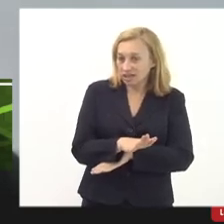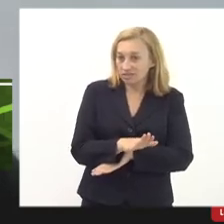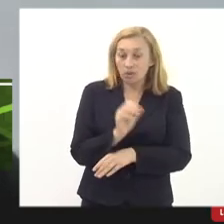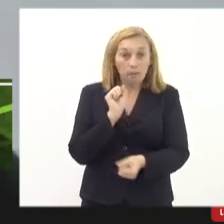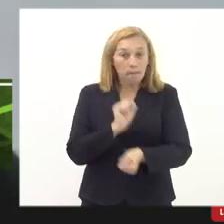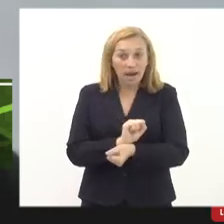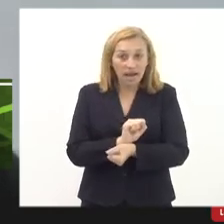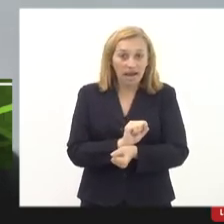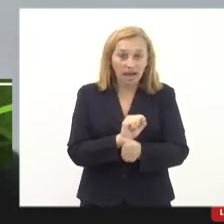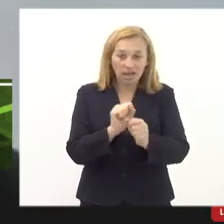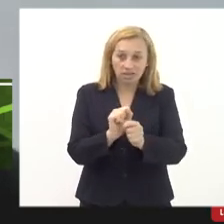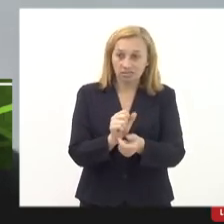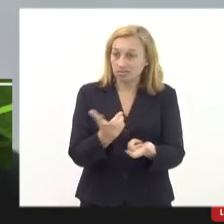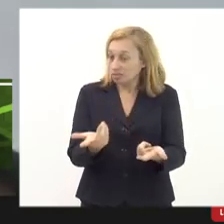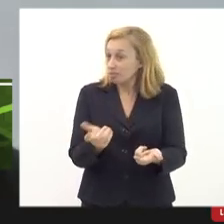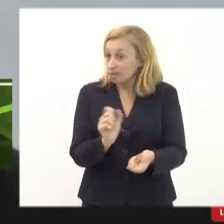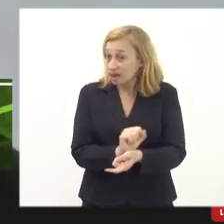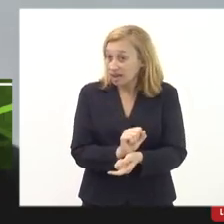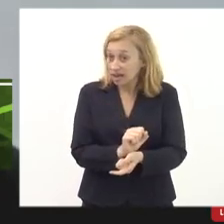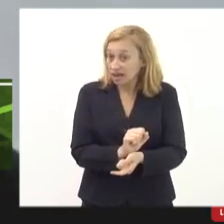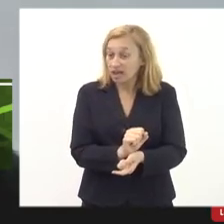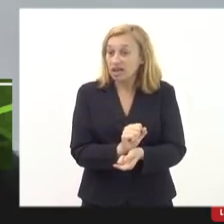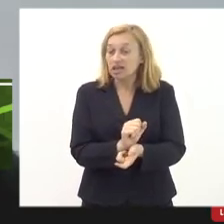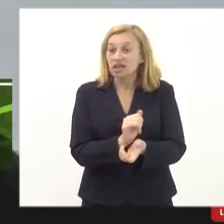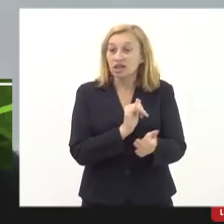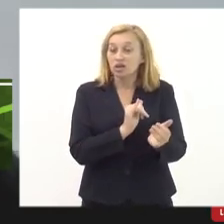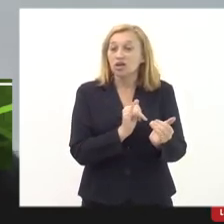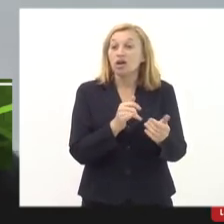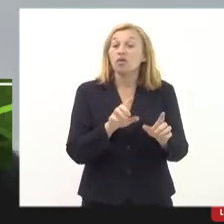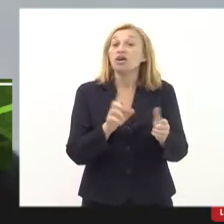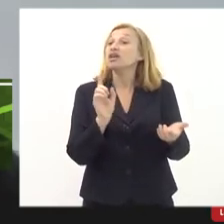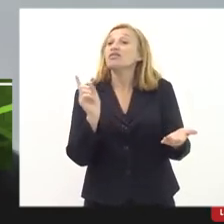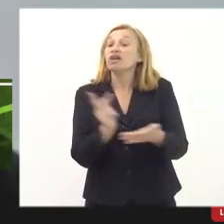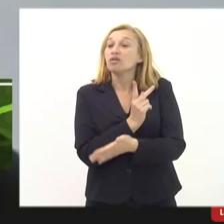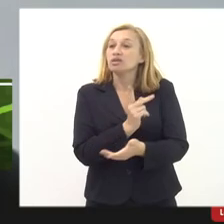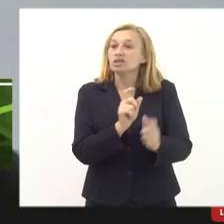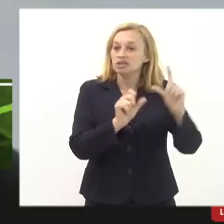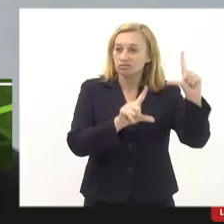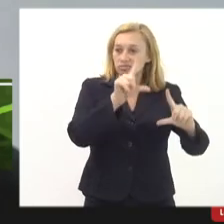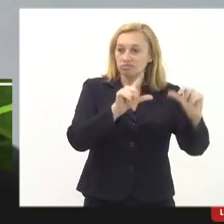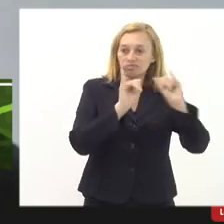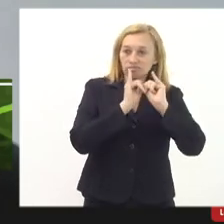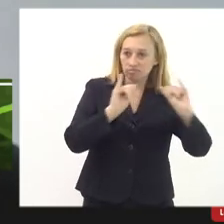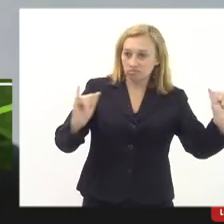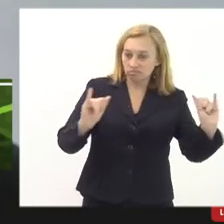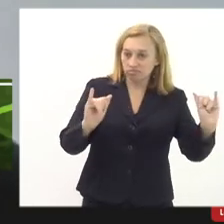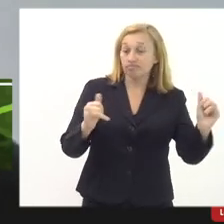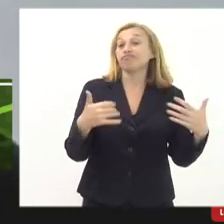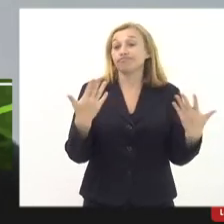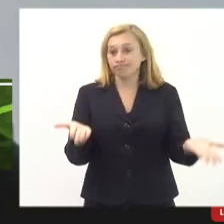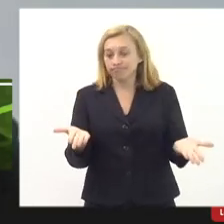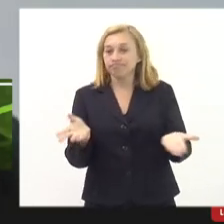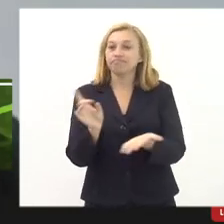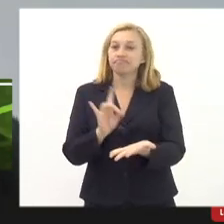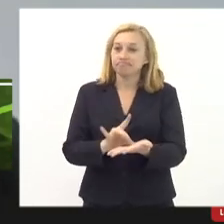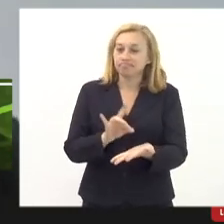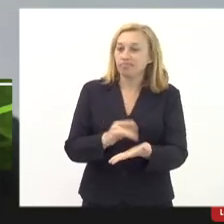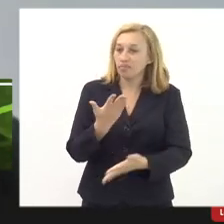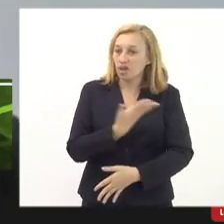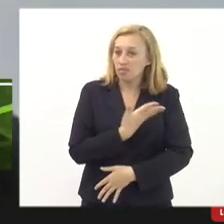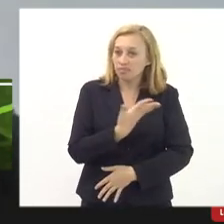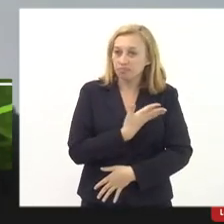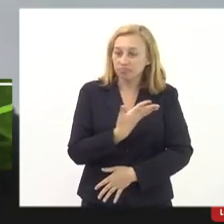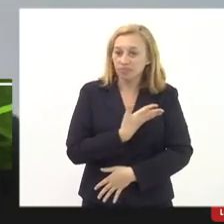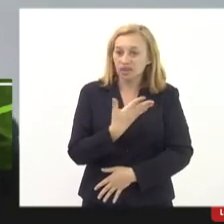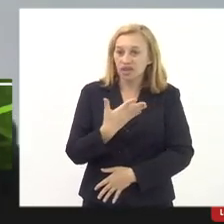parar no jornal, nós vamos parar na imprensa e aí, realmente, é o que uma amiga antiga da